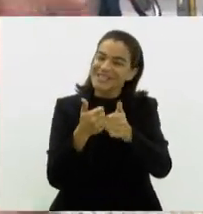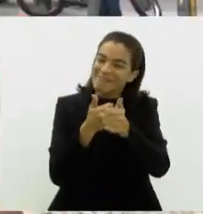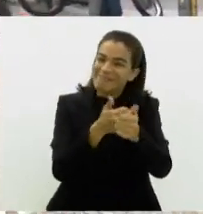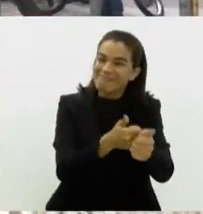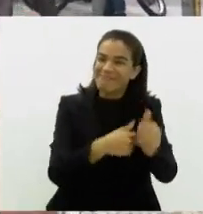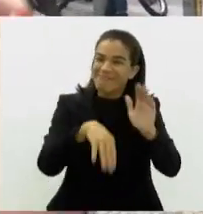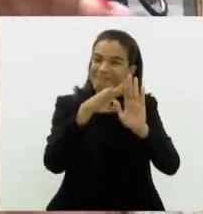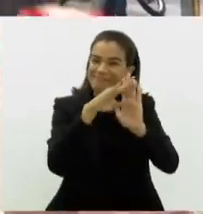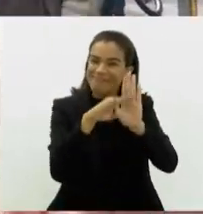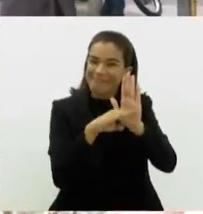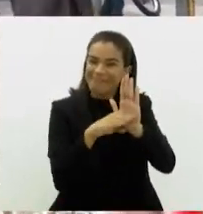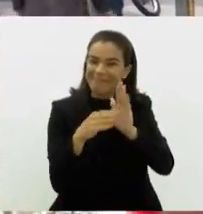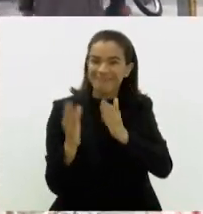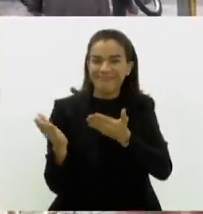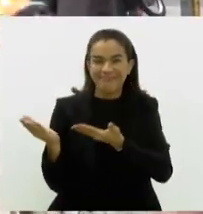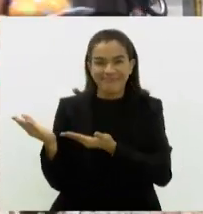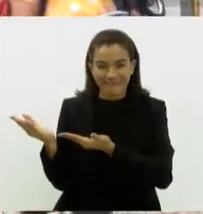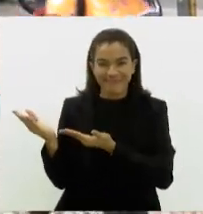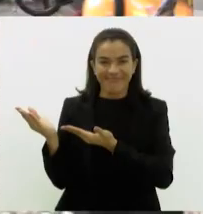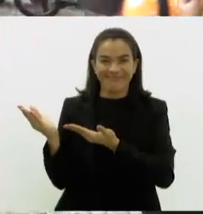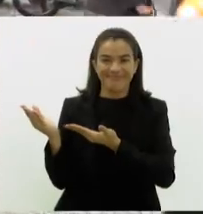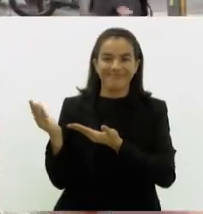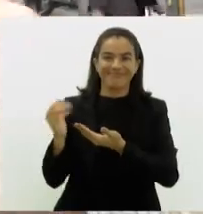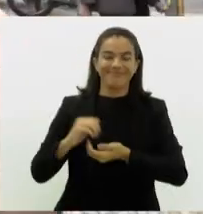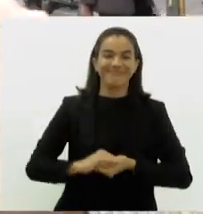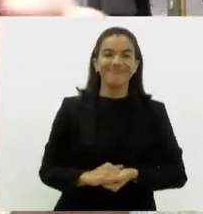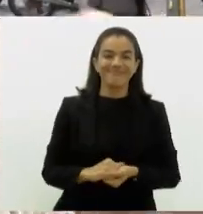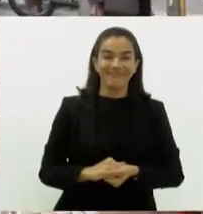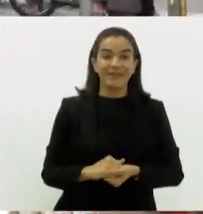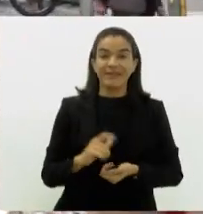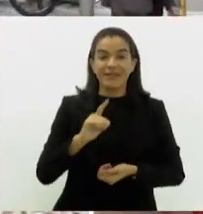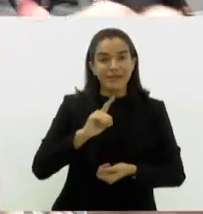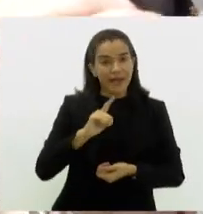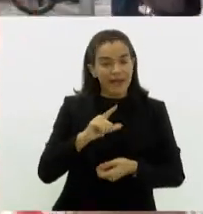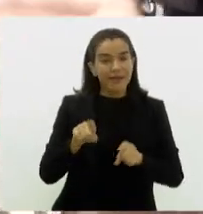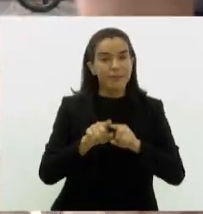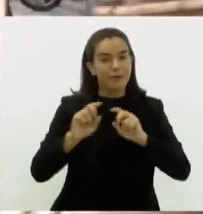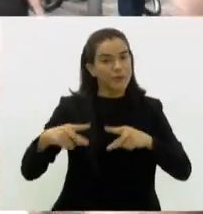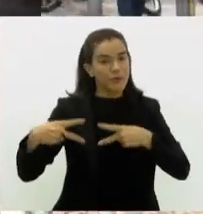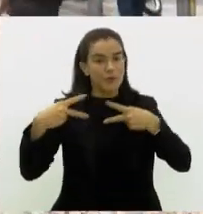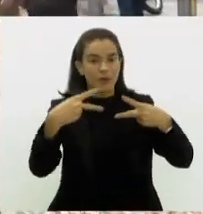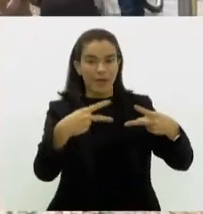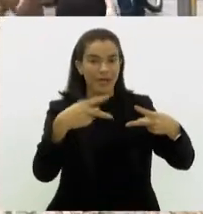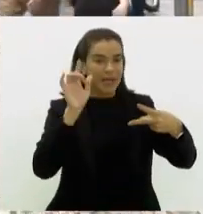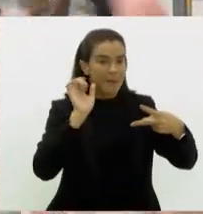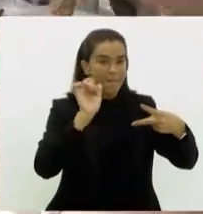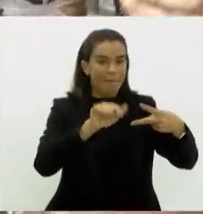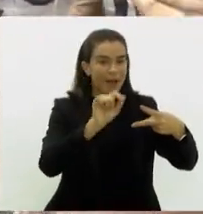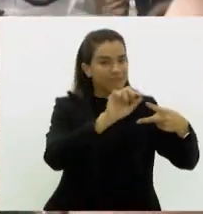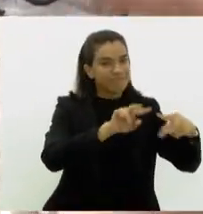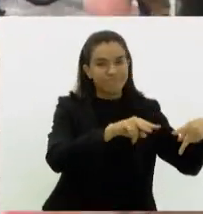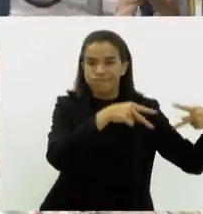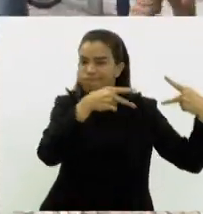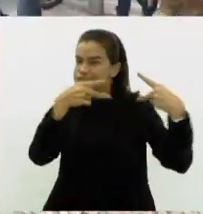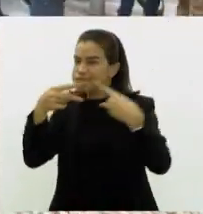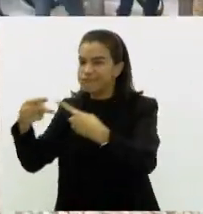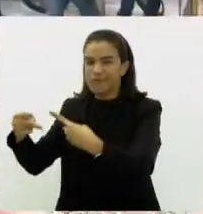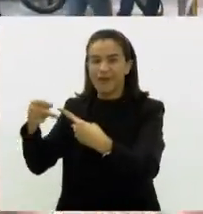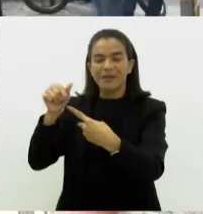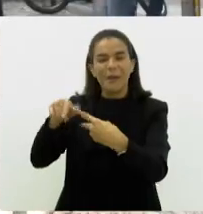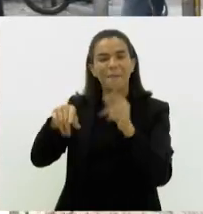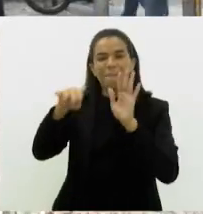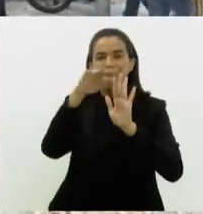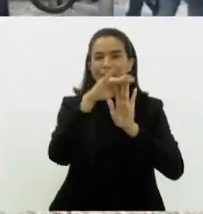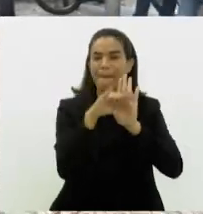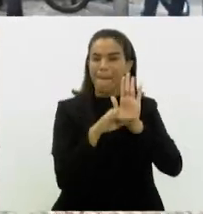programação, arroba Escola do Legislativo Rio. Lá tem um link também que leva para a nossa árvore de links e tem toda a programação